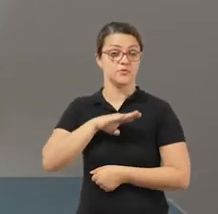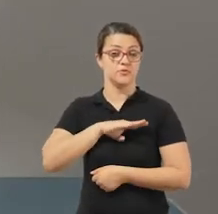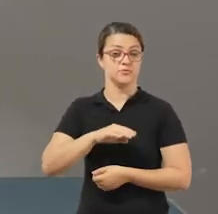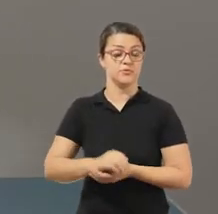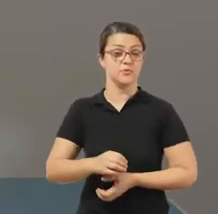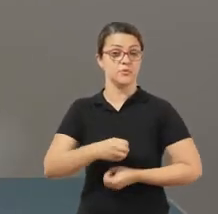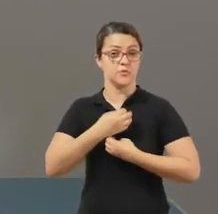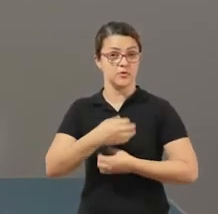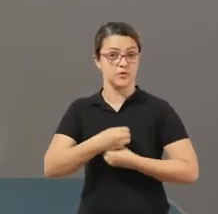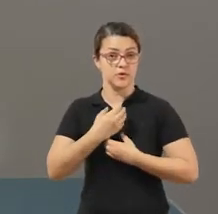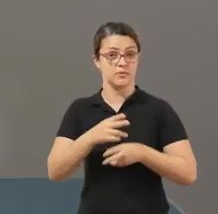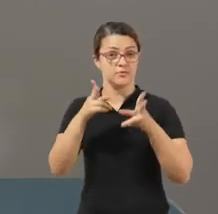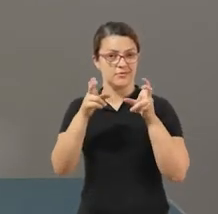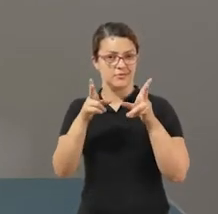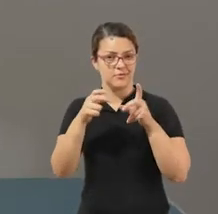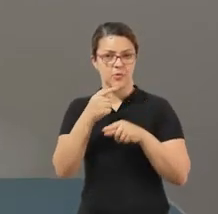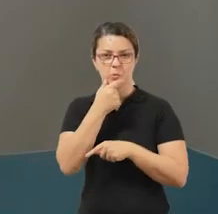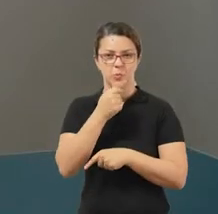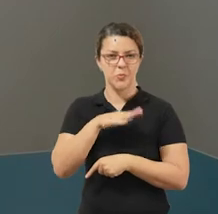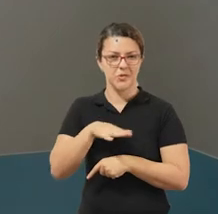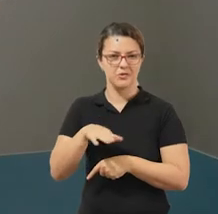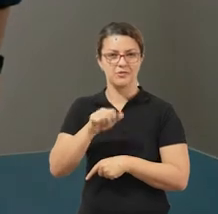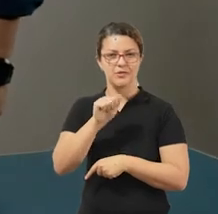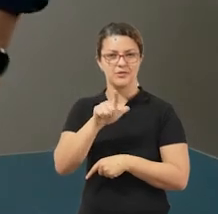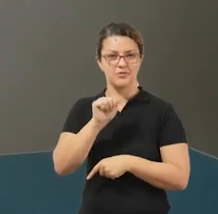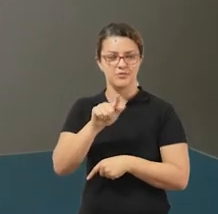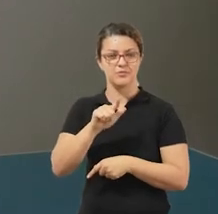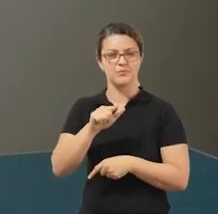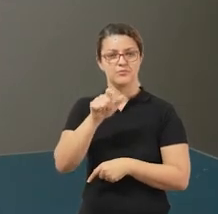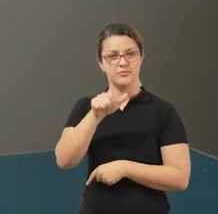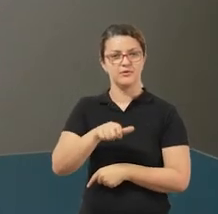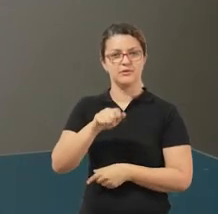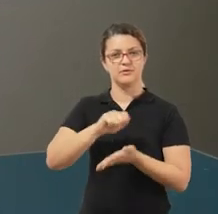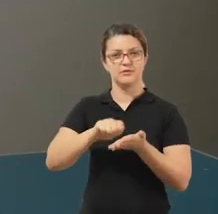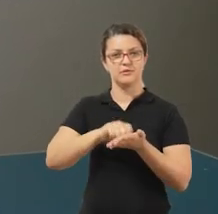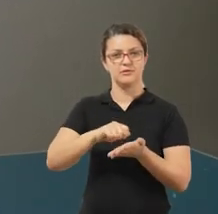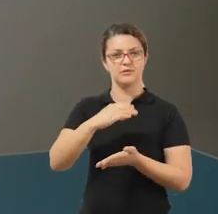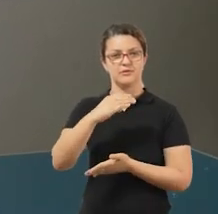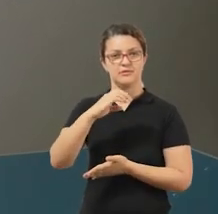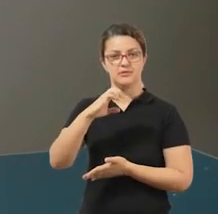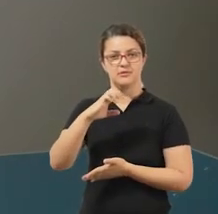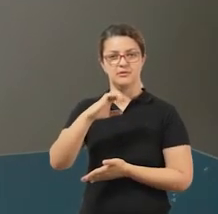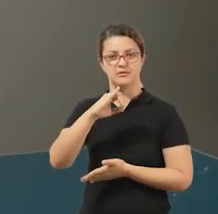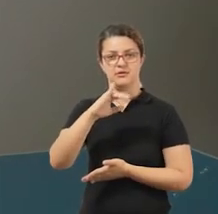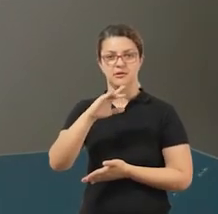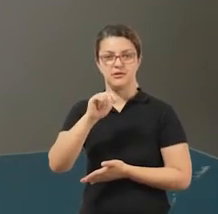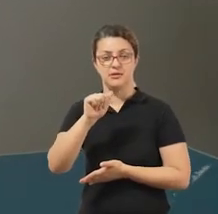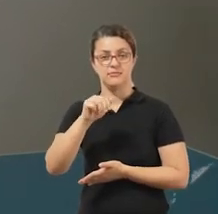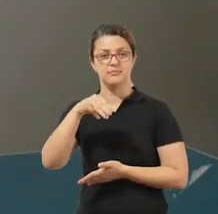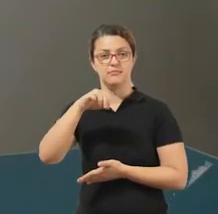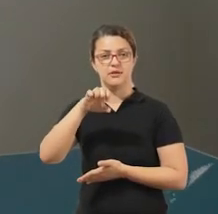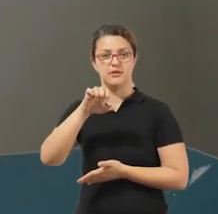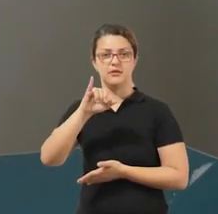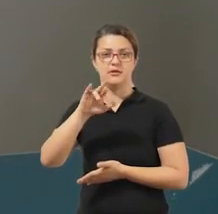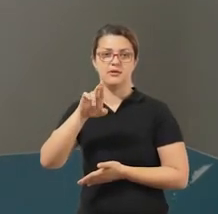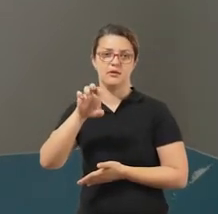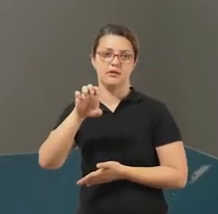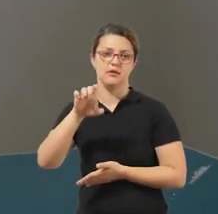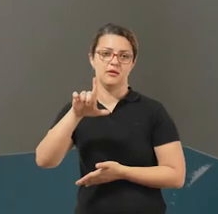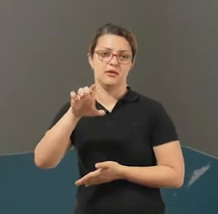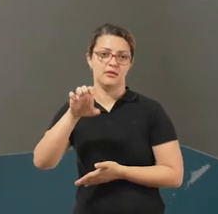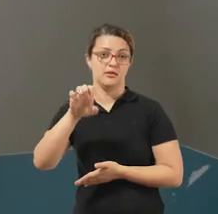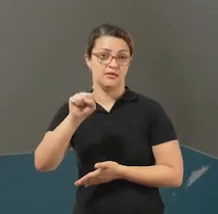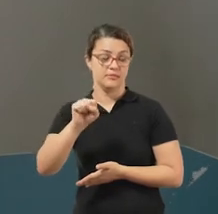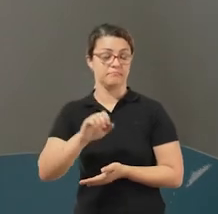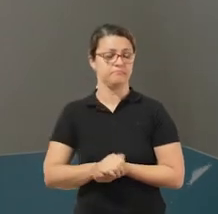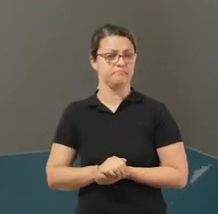nós teremos o poema O Menino Azul, de Cecília Meirelles. Eu vou ler a primeira estrofe do poema para que vocês tenham a